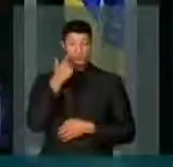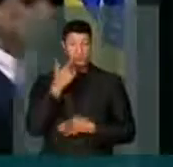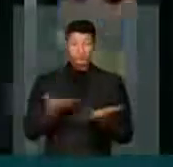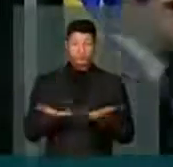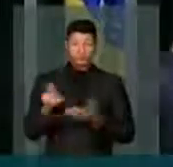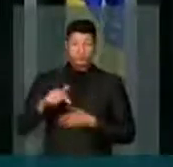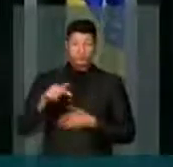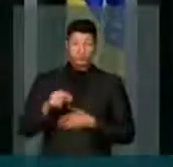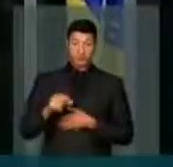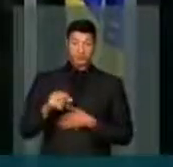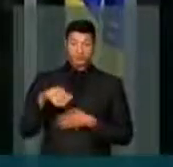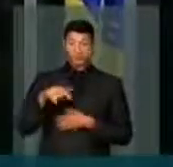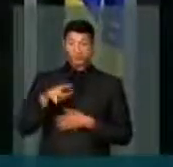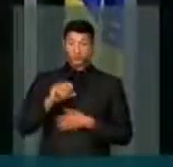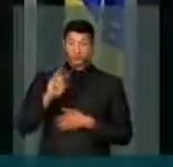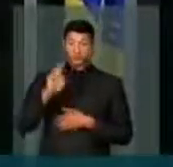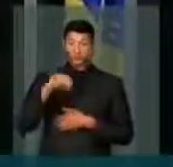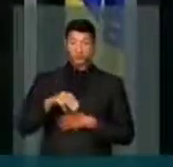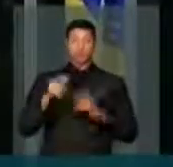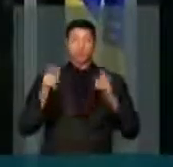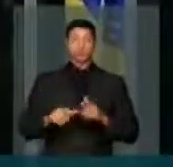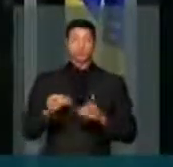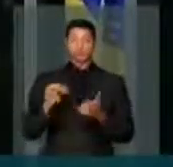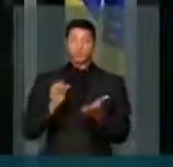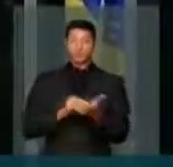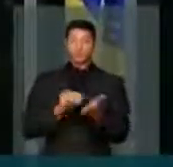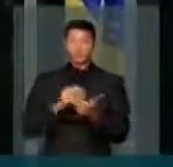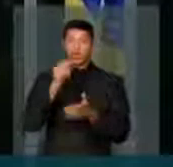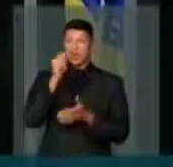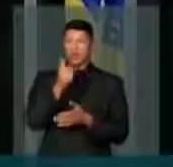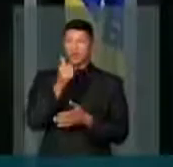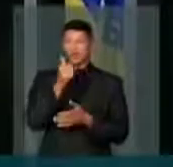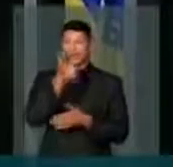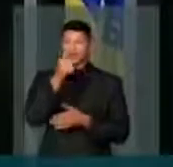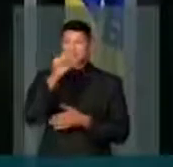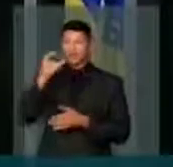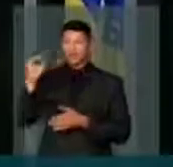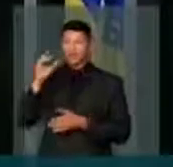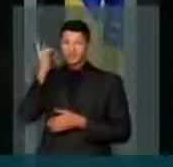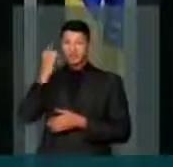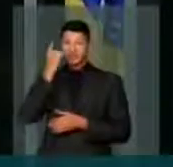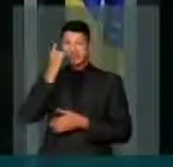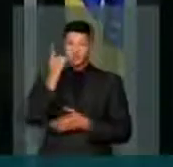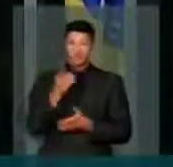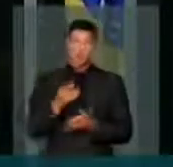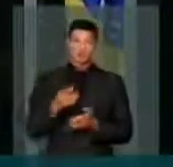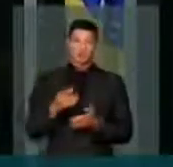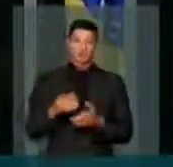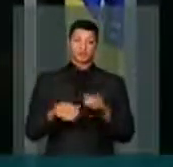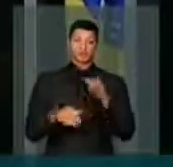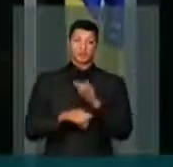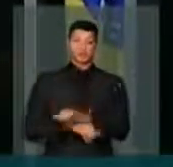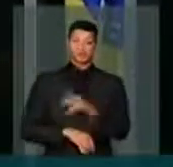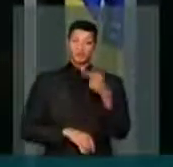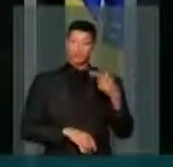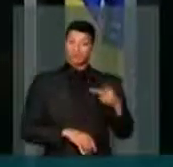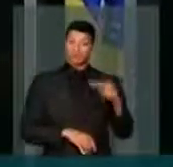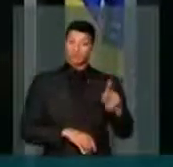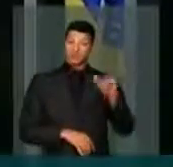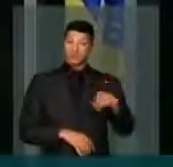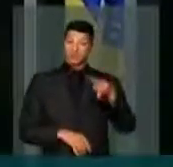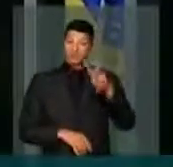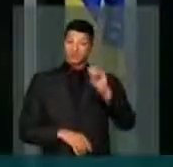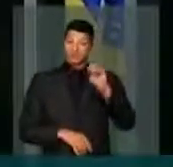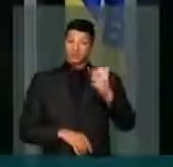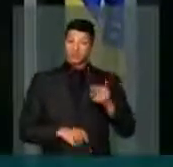um coro onde estamos faltando quase cem deputados aqui. E a ausência deles é